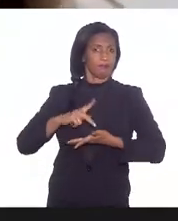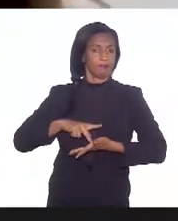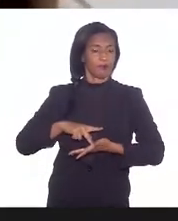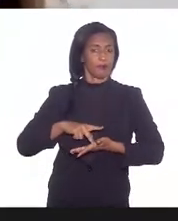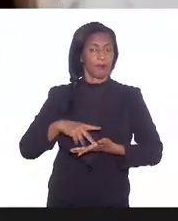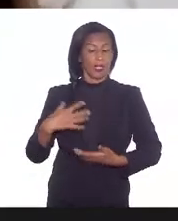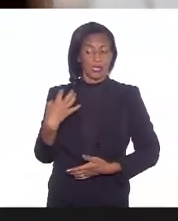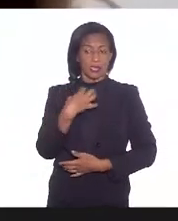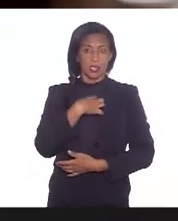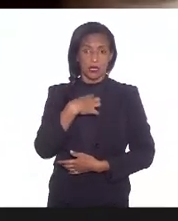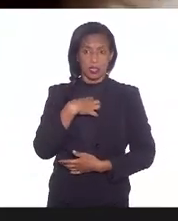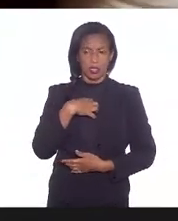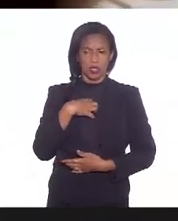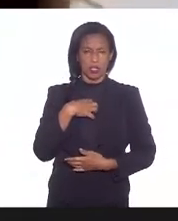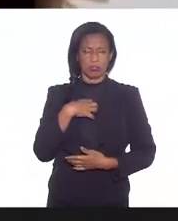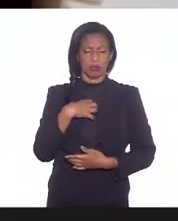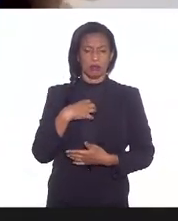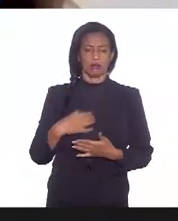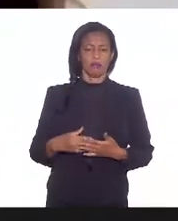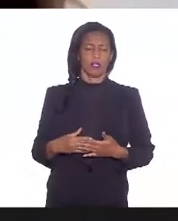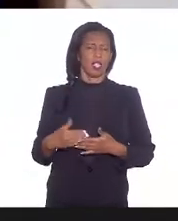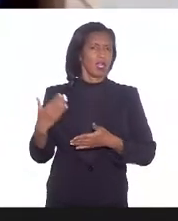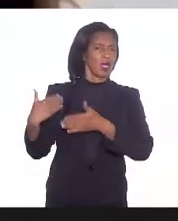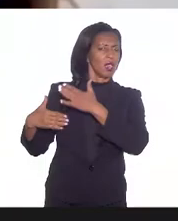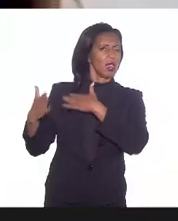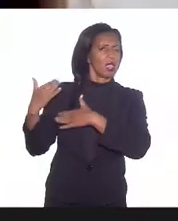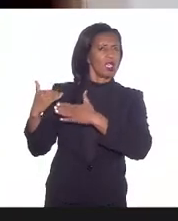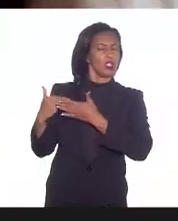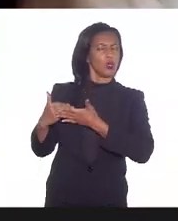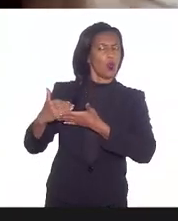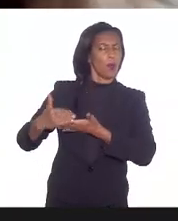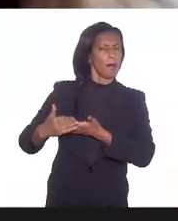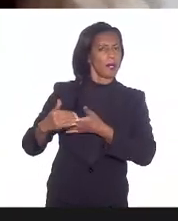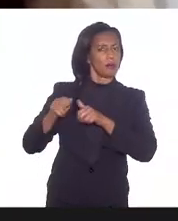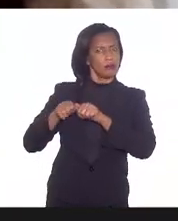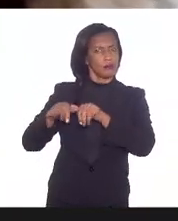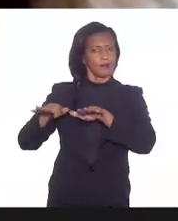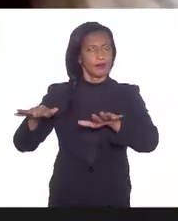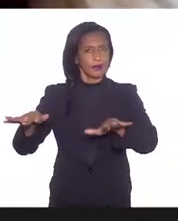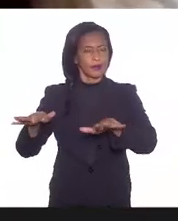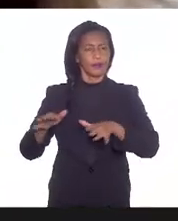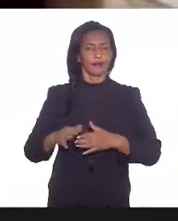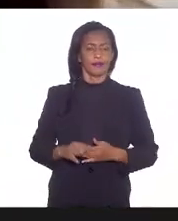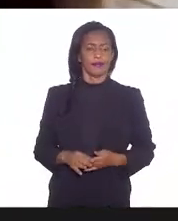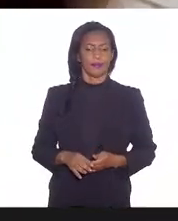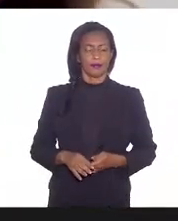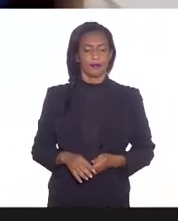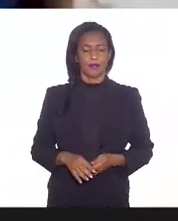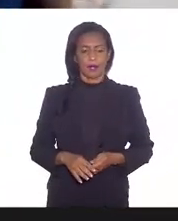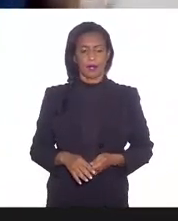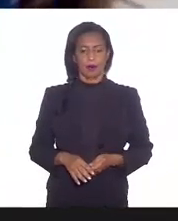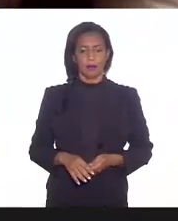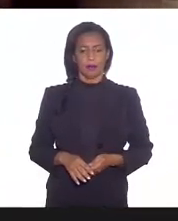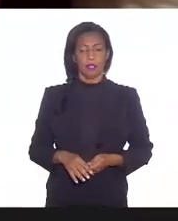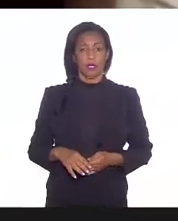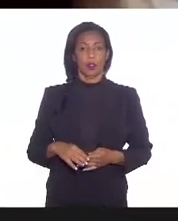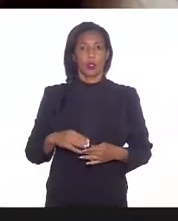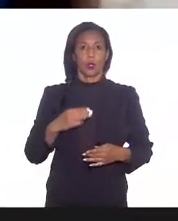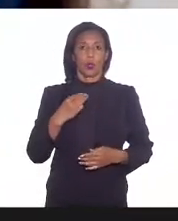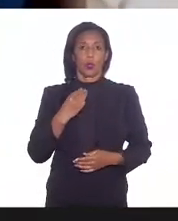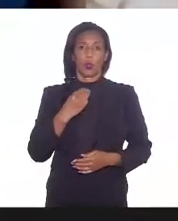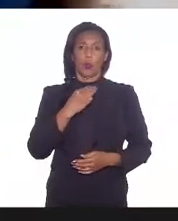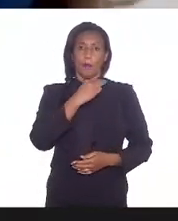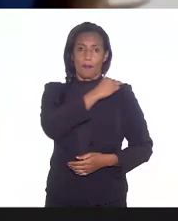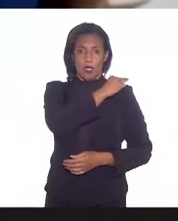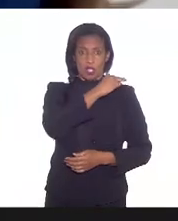nesse sentido, desde logo bem no início da pandemia, né, o Ministério